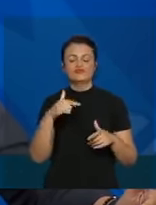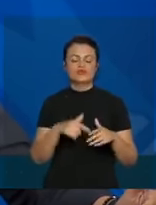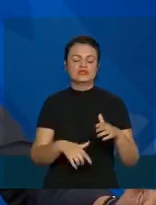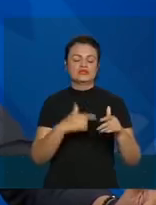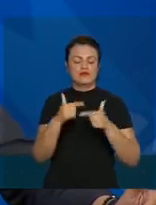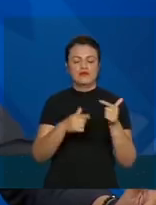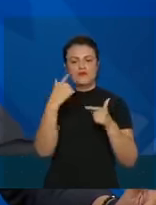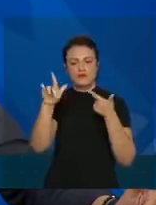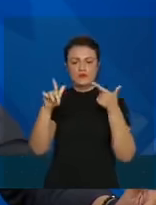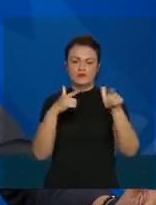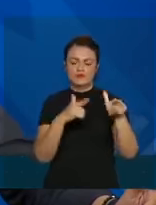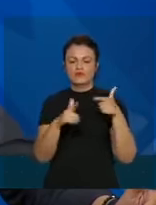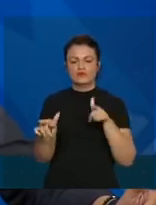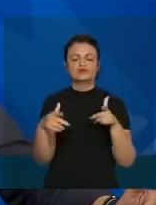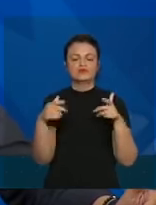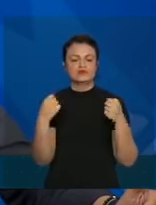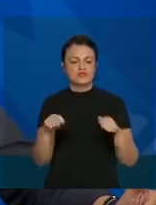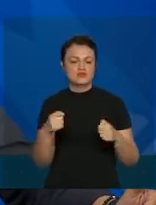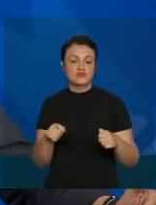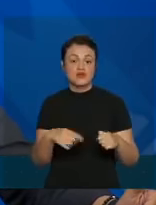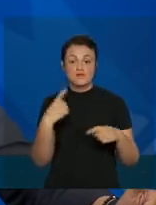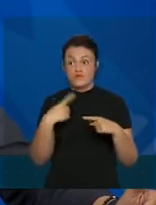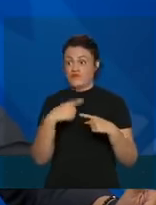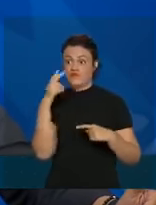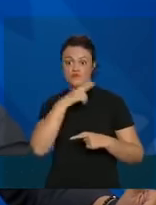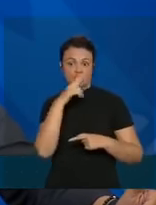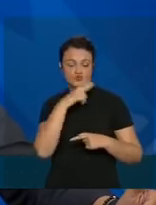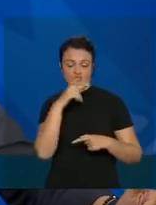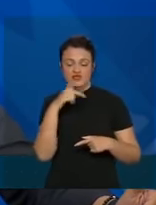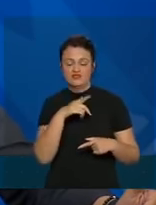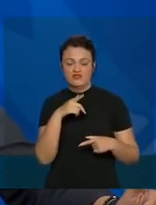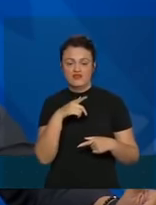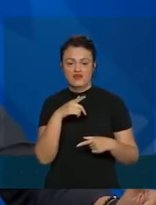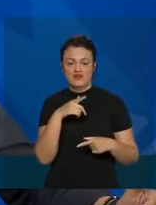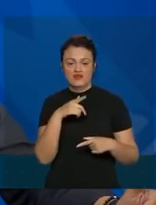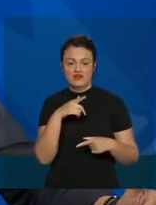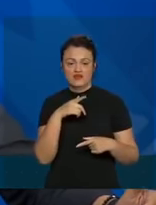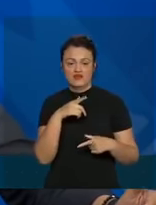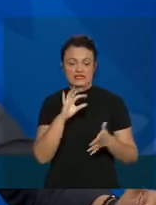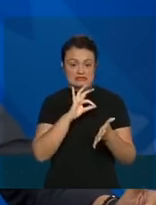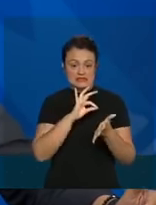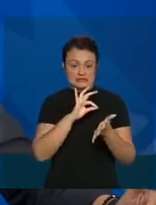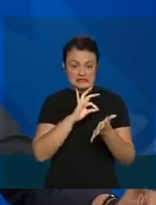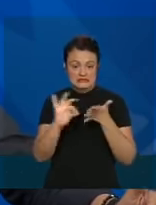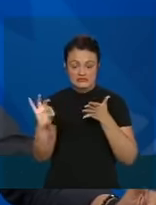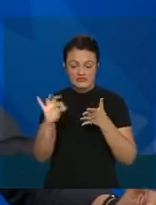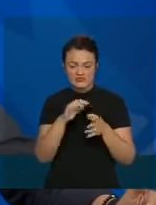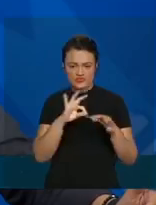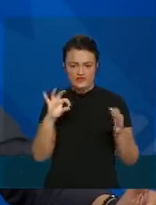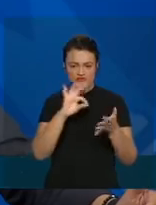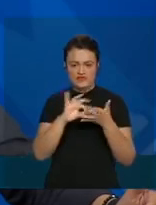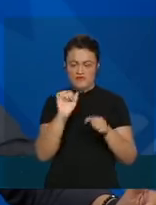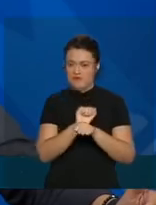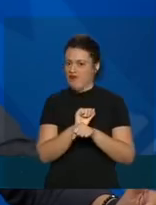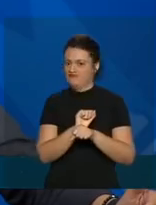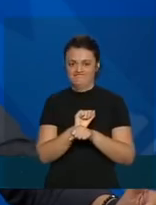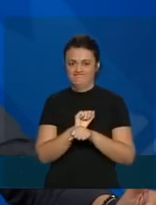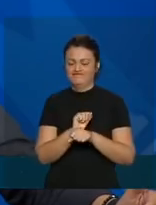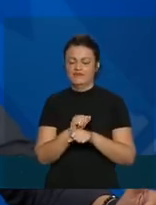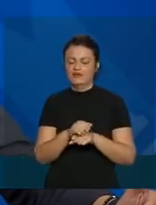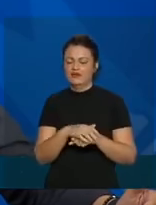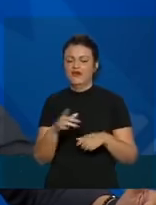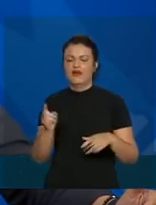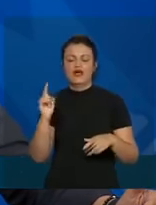ações para serem aprimoradas, porque, numa emergência, nada está escrito em pedra. Nós começamos com a definição de